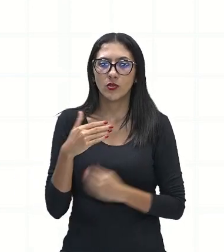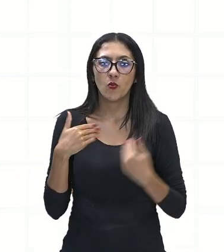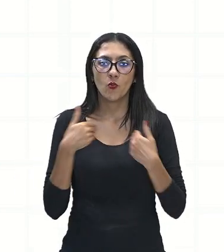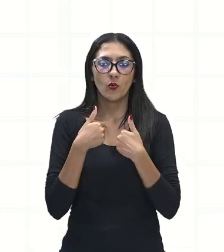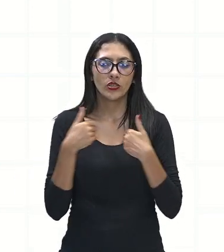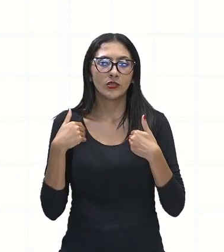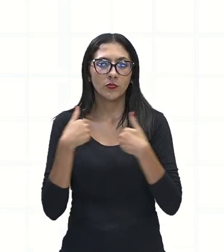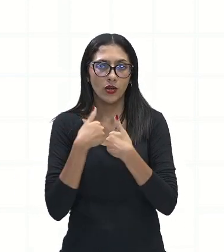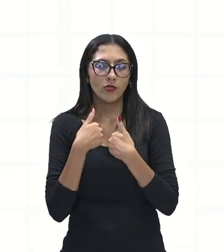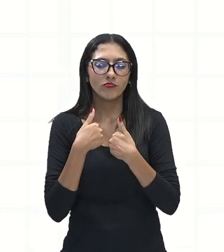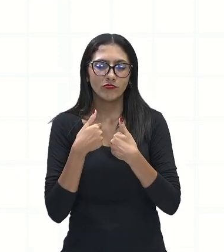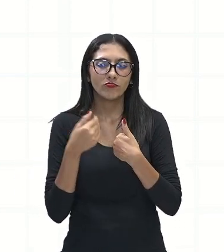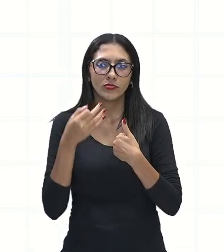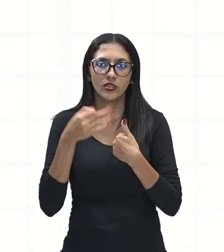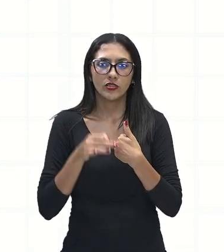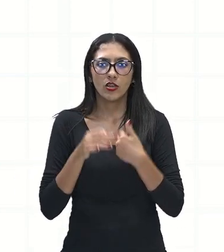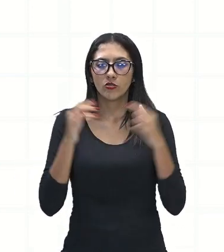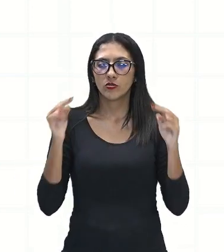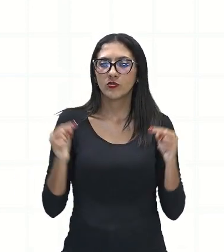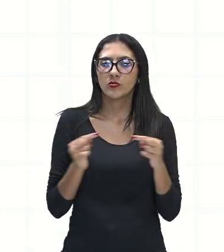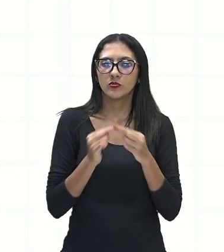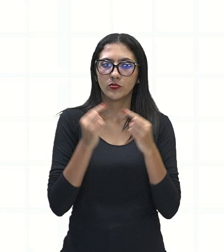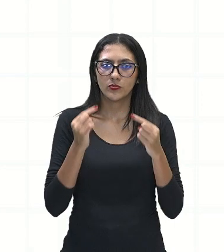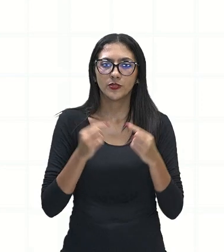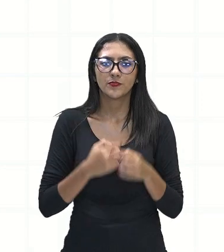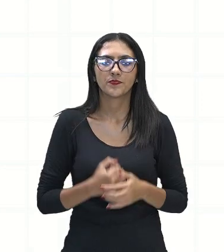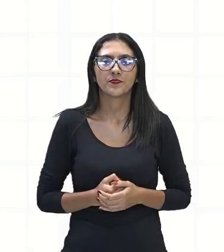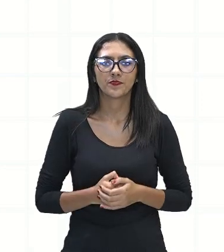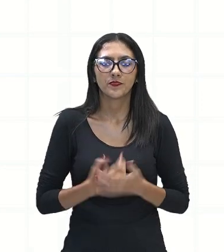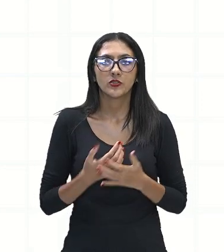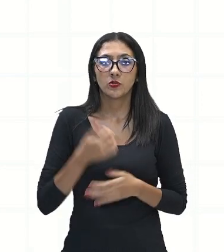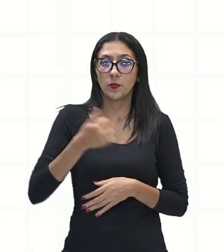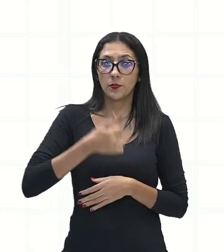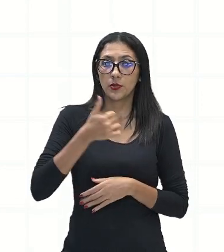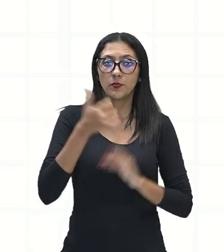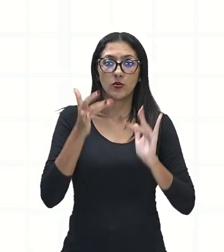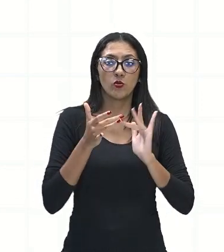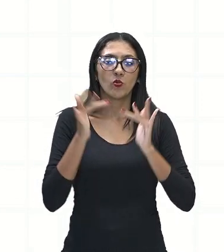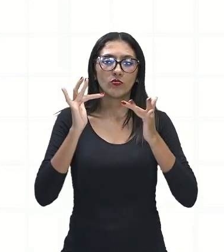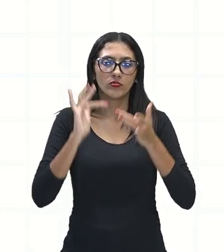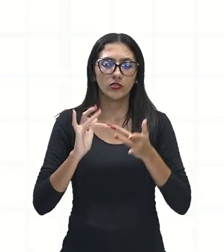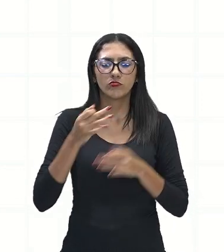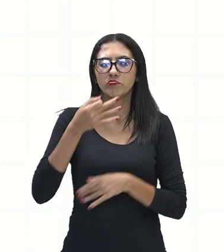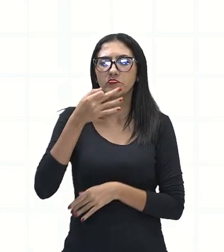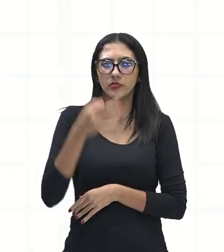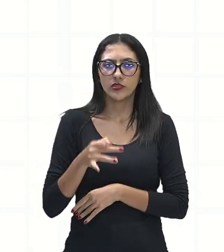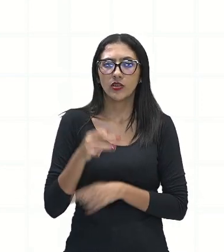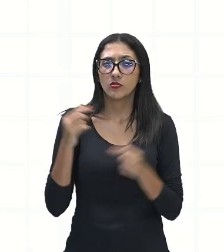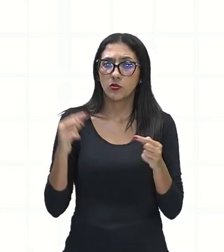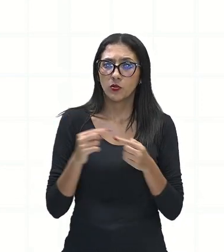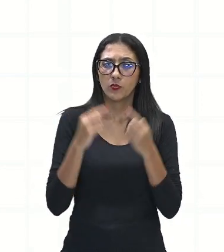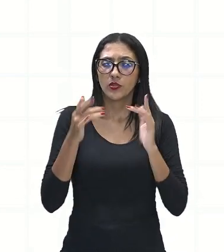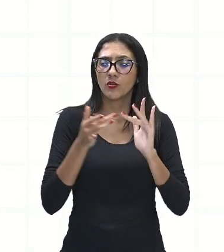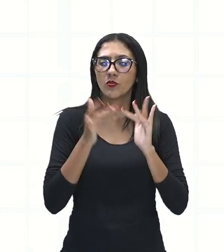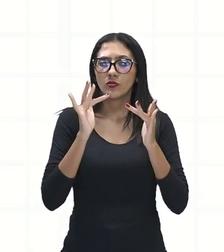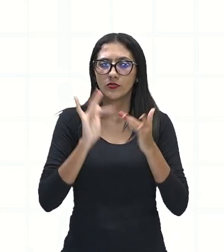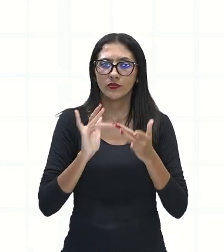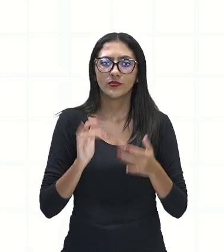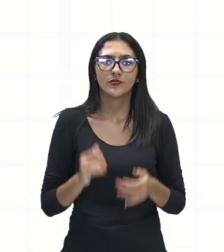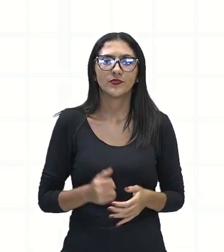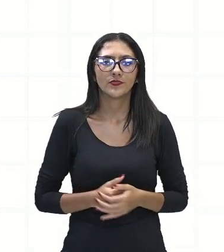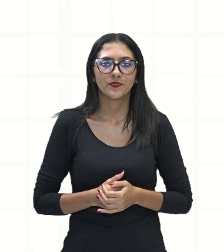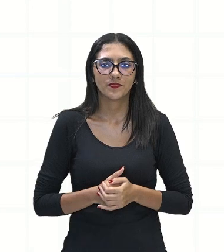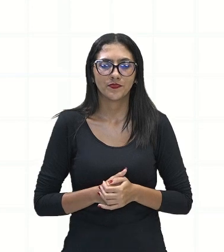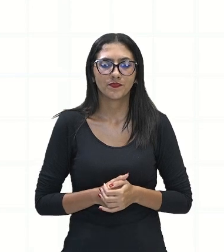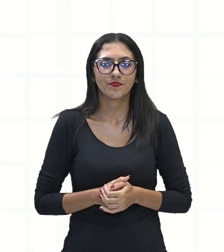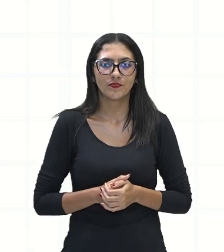E aí, a gente vai notar que, aqui, nesse primeiro contexto, a palavra fera significa um animal feroz. Cleane ficou uma